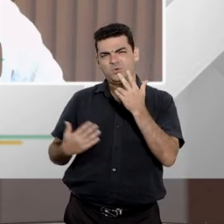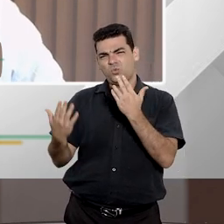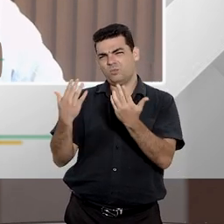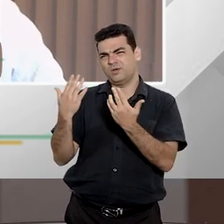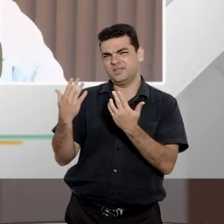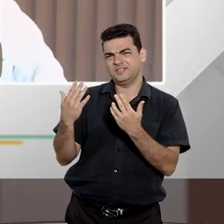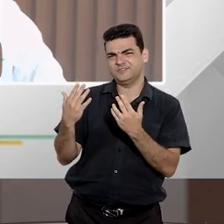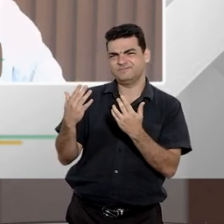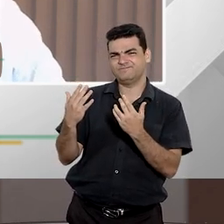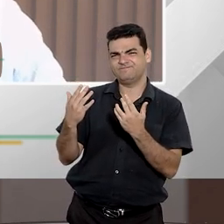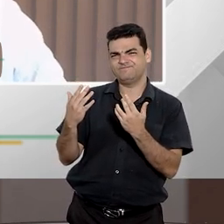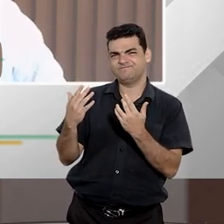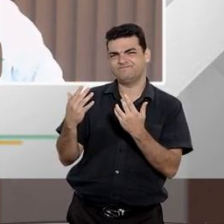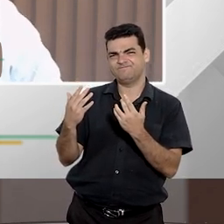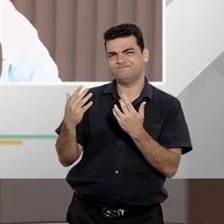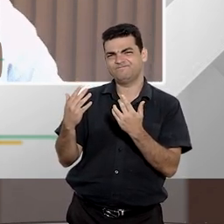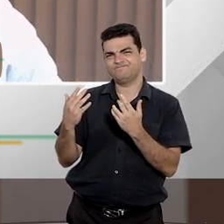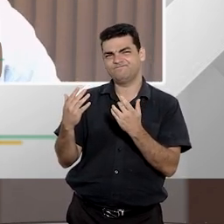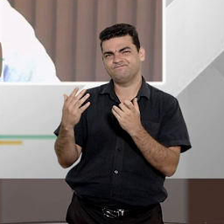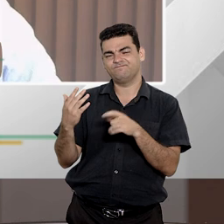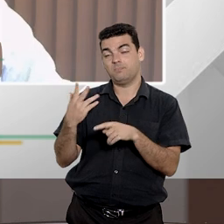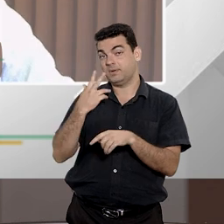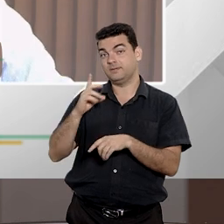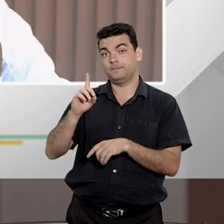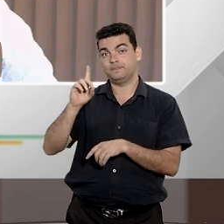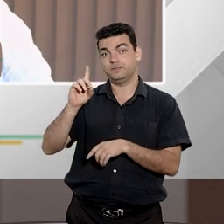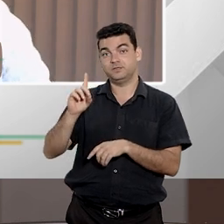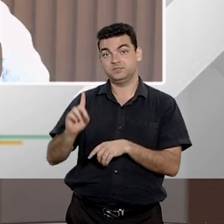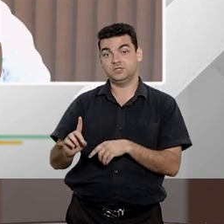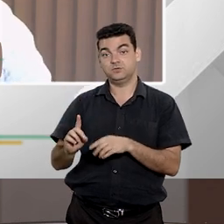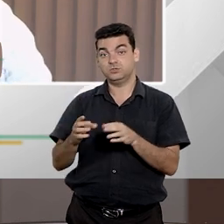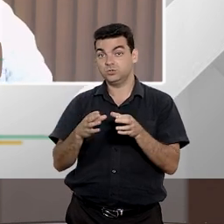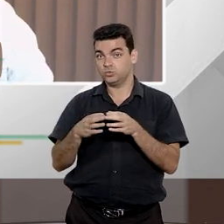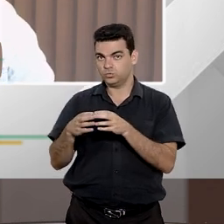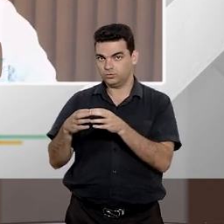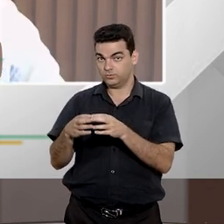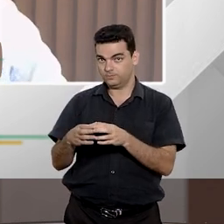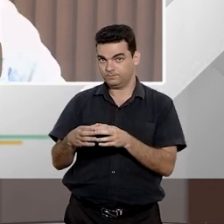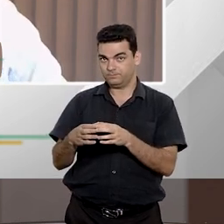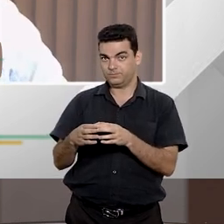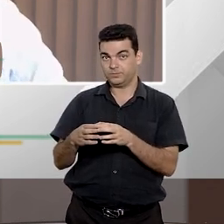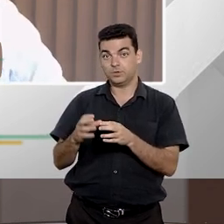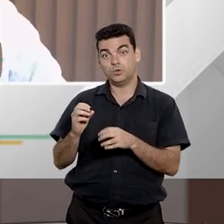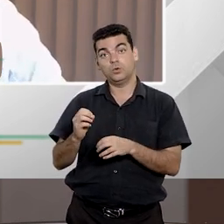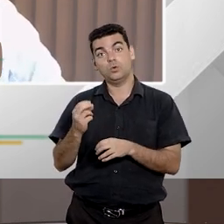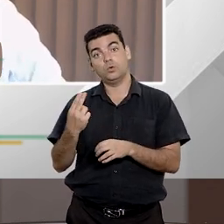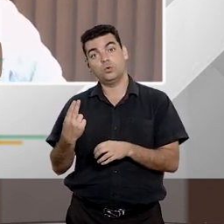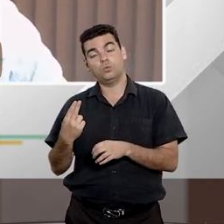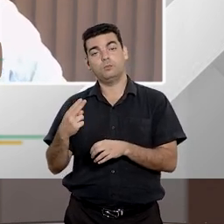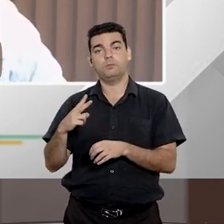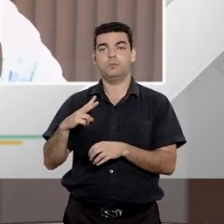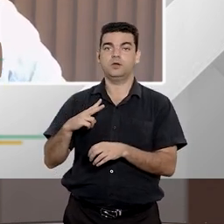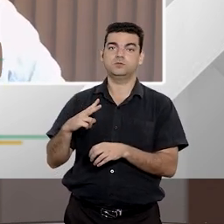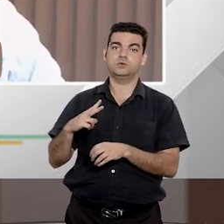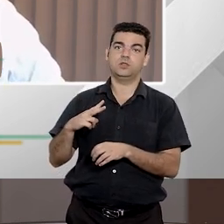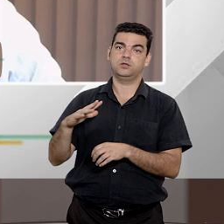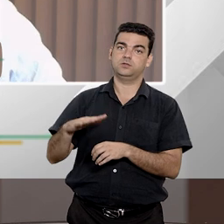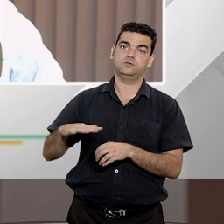legitimidade tanto aos direitos coletivos quanto aos direitos individuais